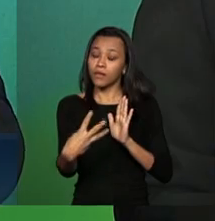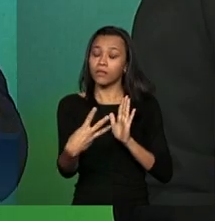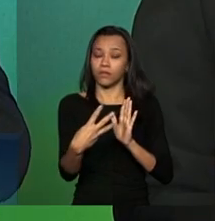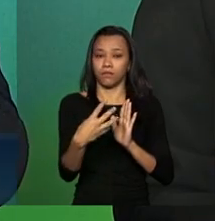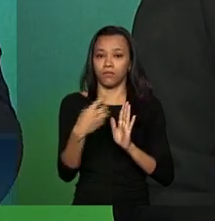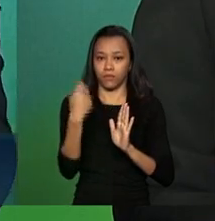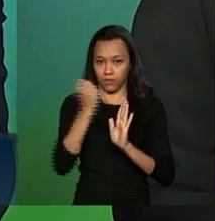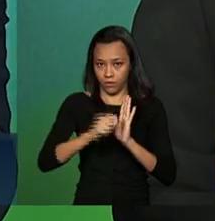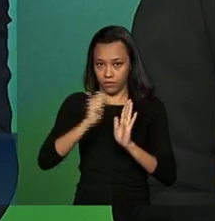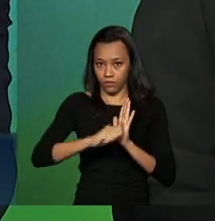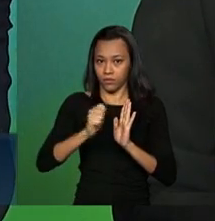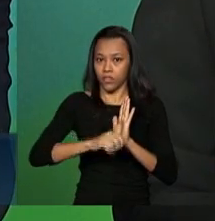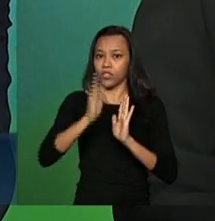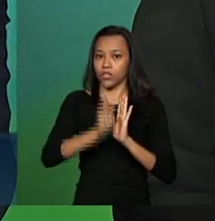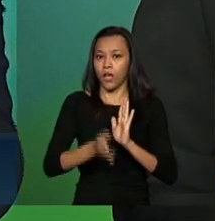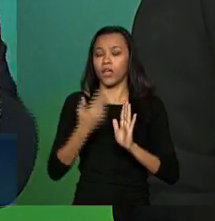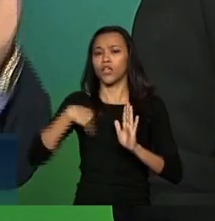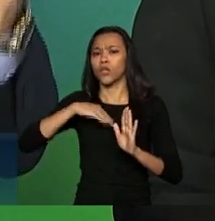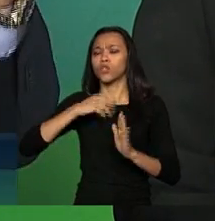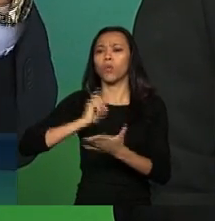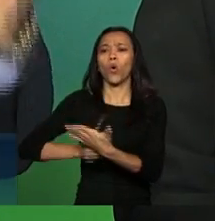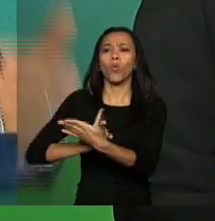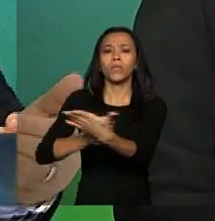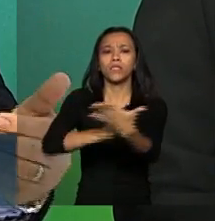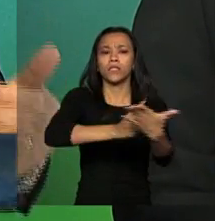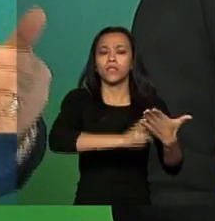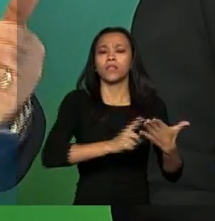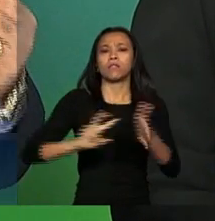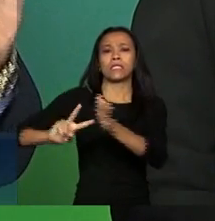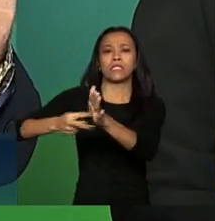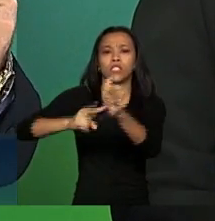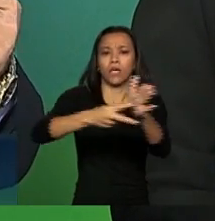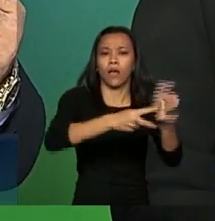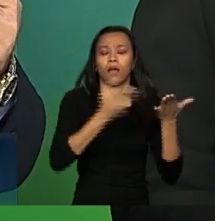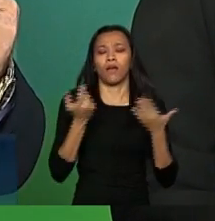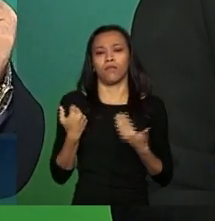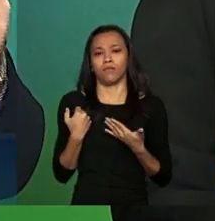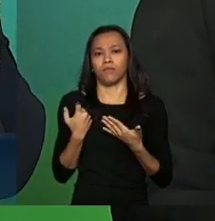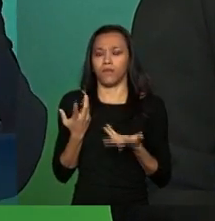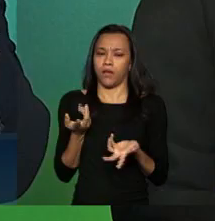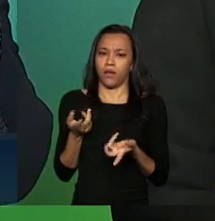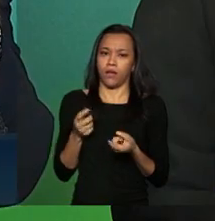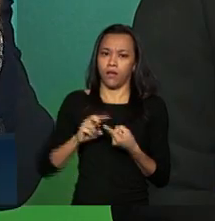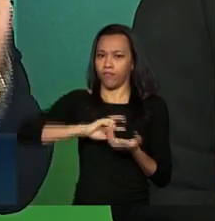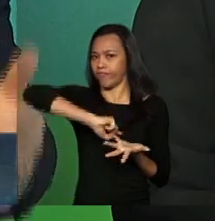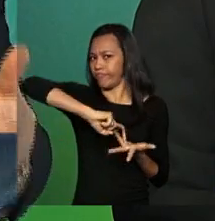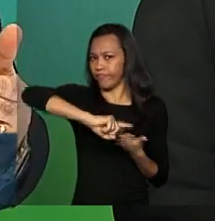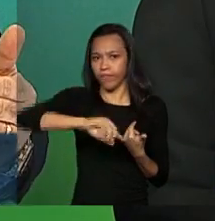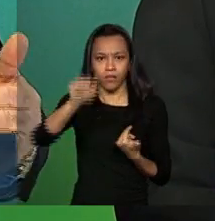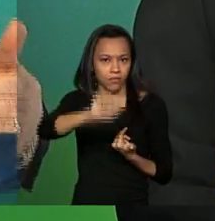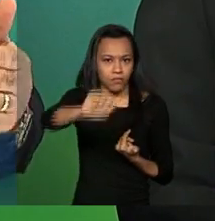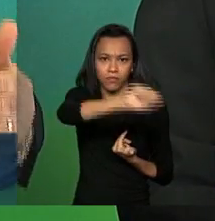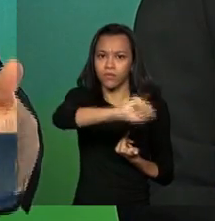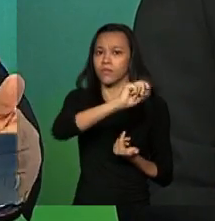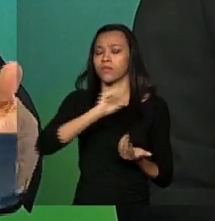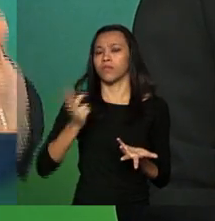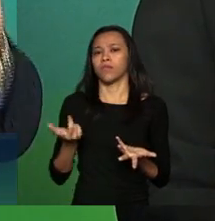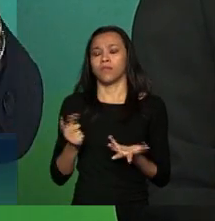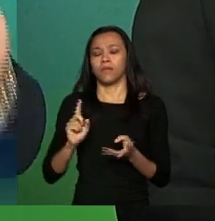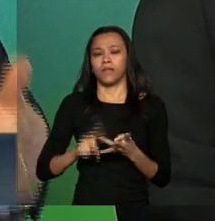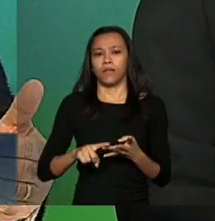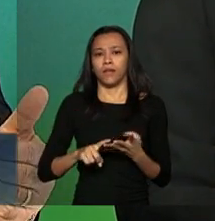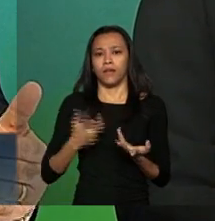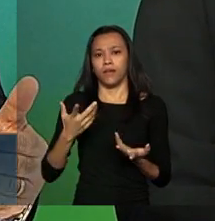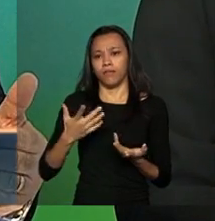estamos debatendo com as centrais sindicais, com as entidades de patrões, as entidades